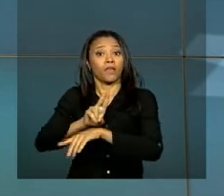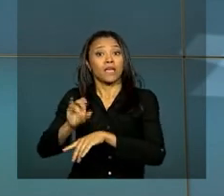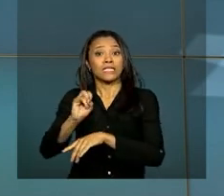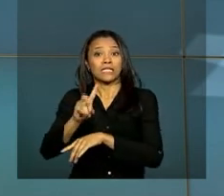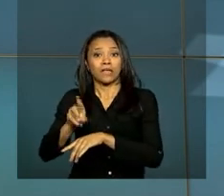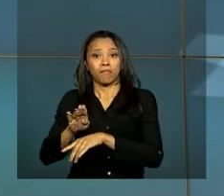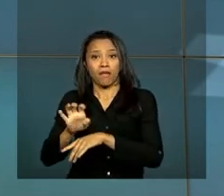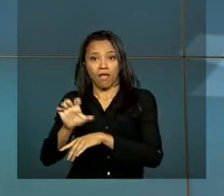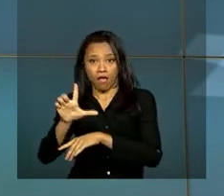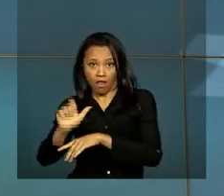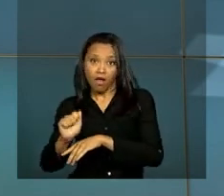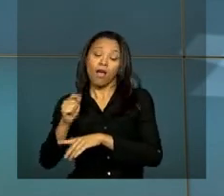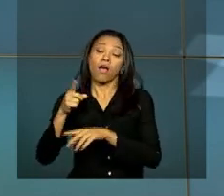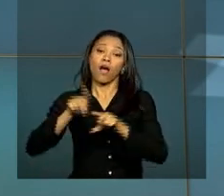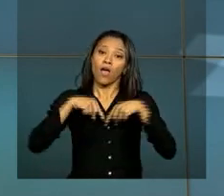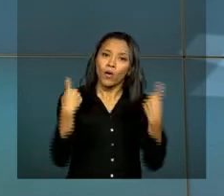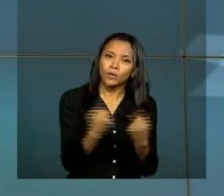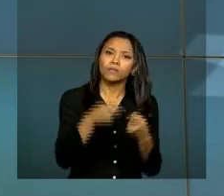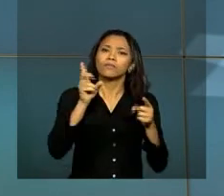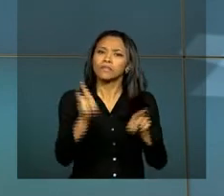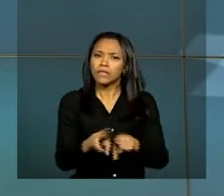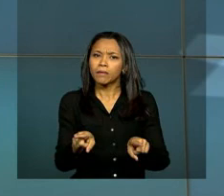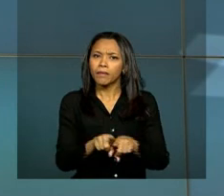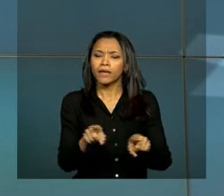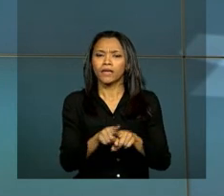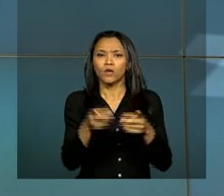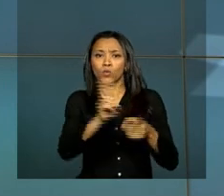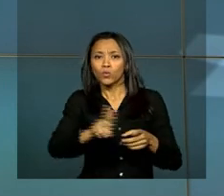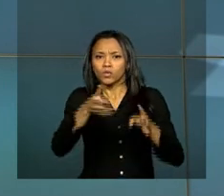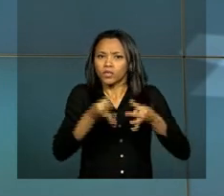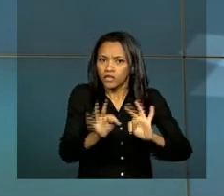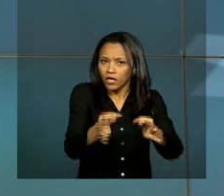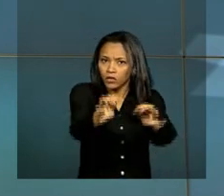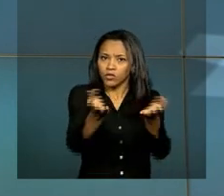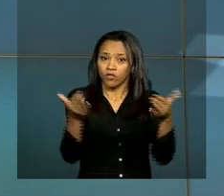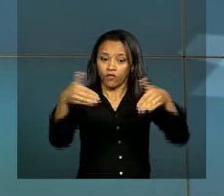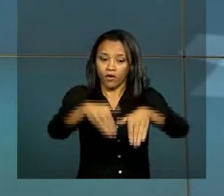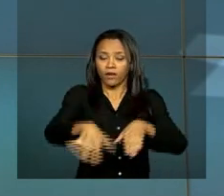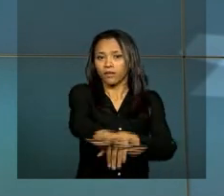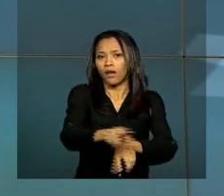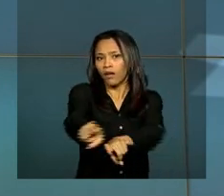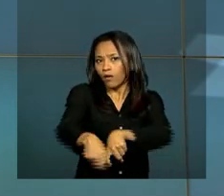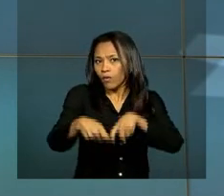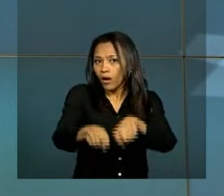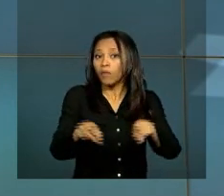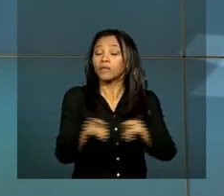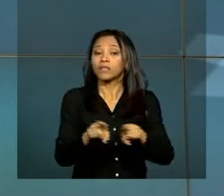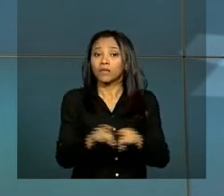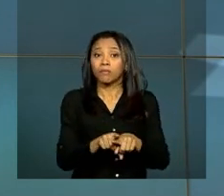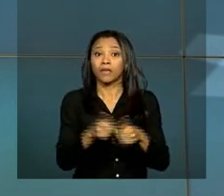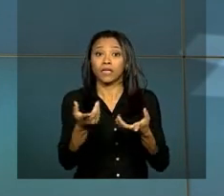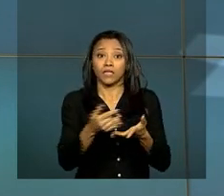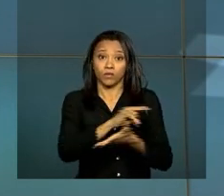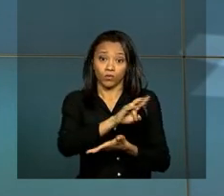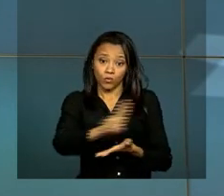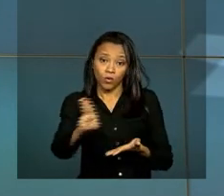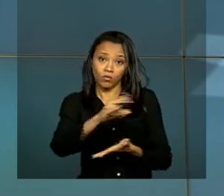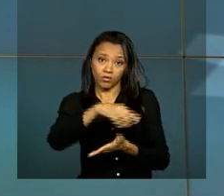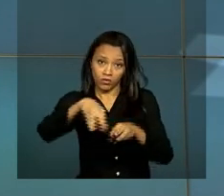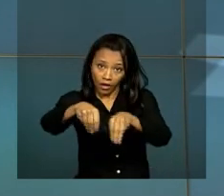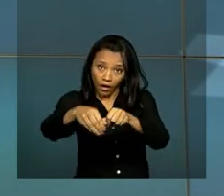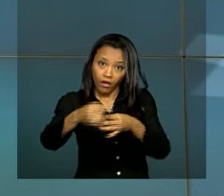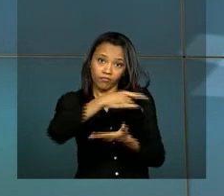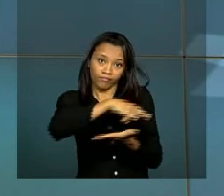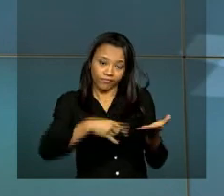a reunião também trata da modernização da regularização rural e da consolidação do cadastramento ambiental rural A